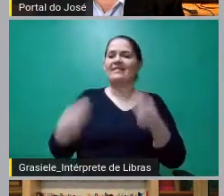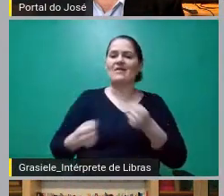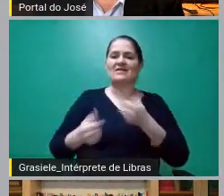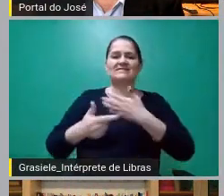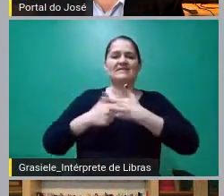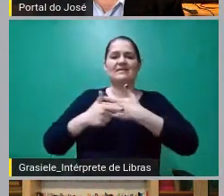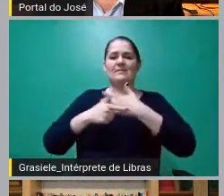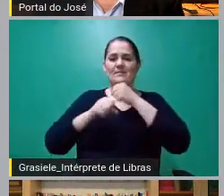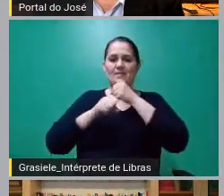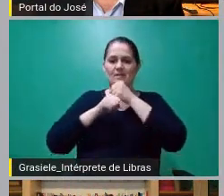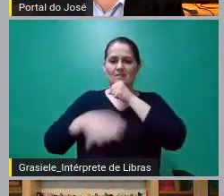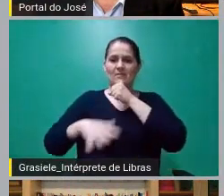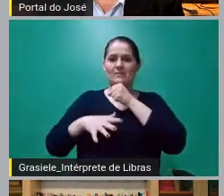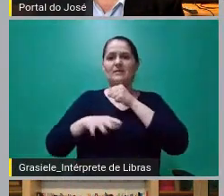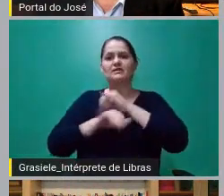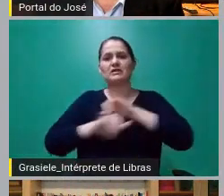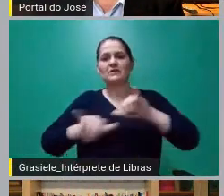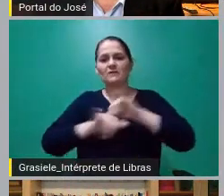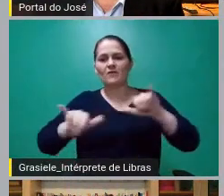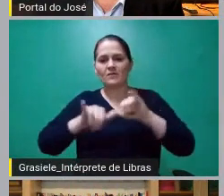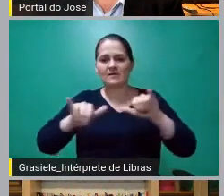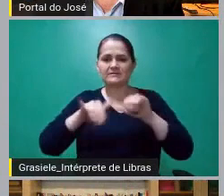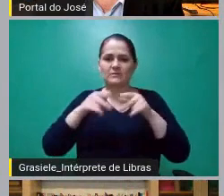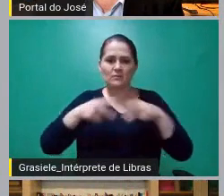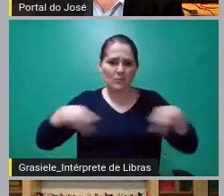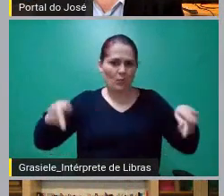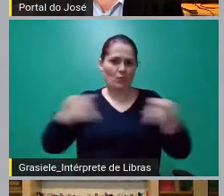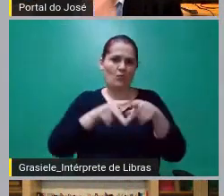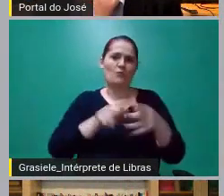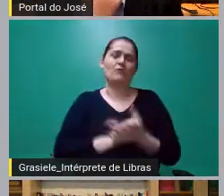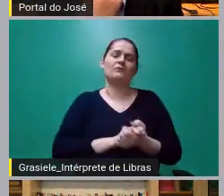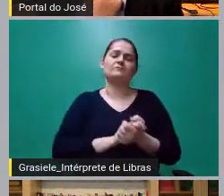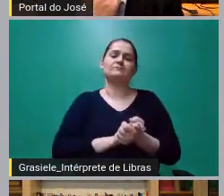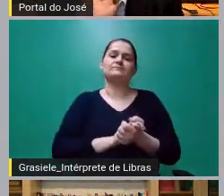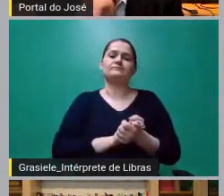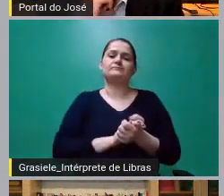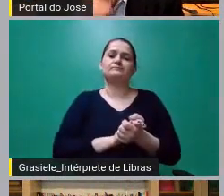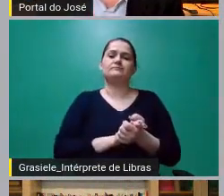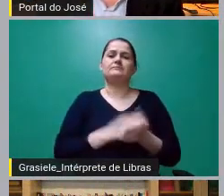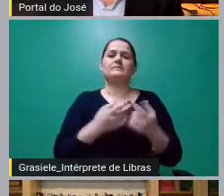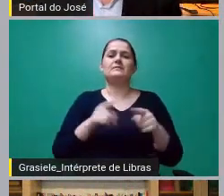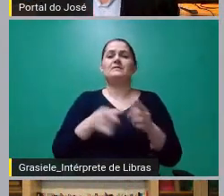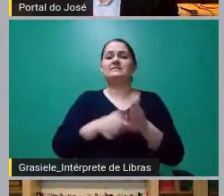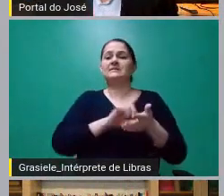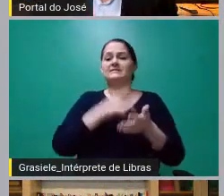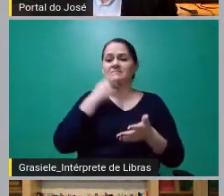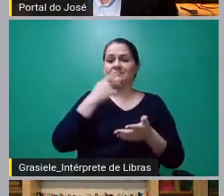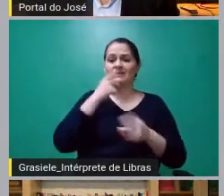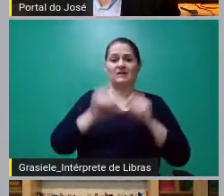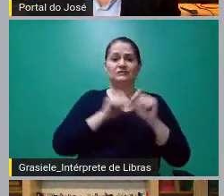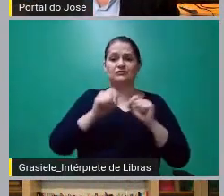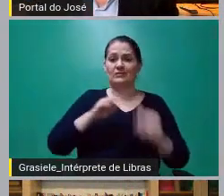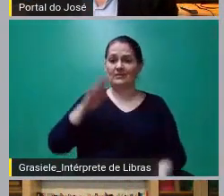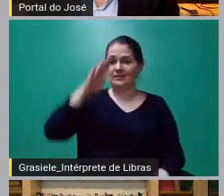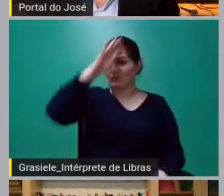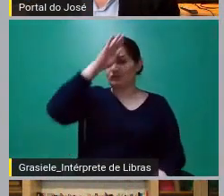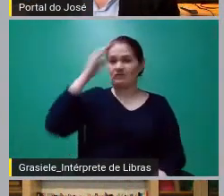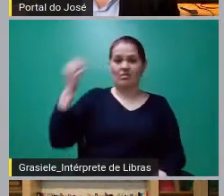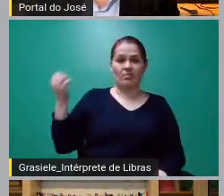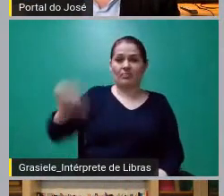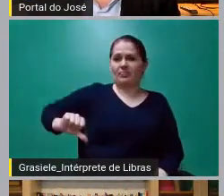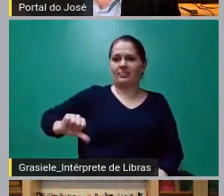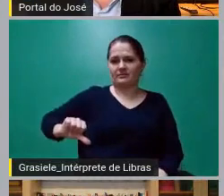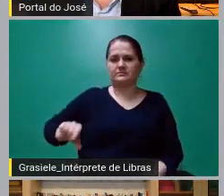parte da opinião pública no Brasil. Mas antes de falar sobre a tragédia que é Bolsonaro e a sua relação com a comunicação